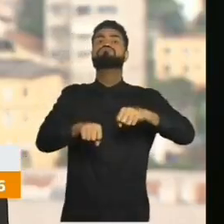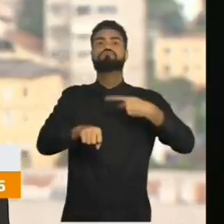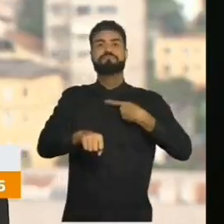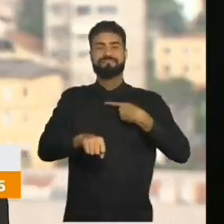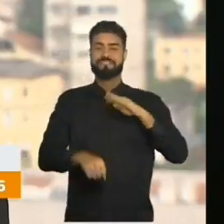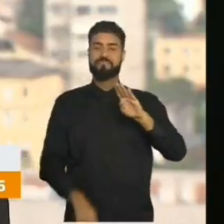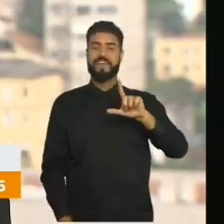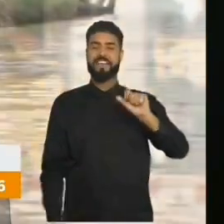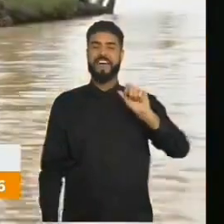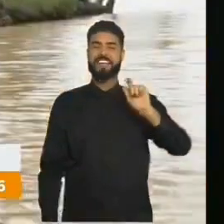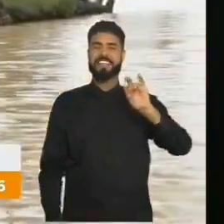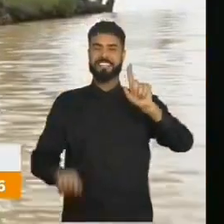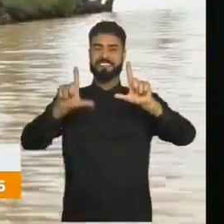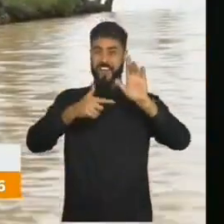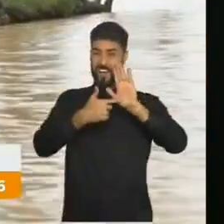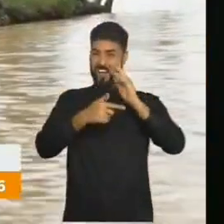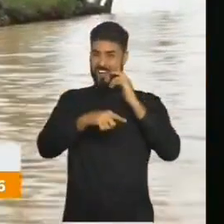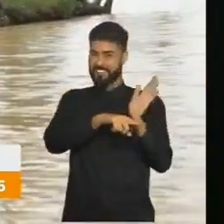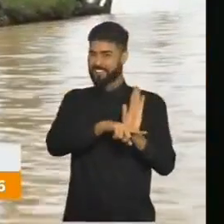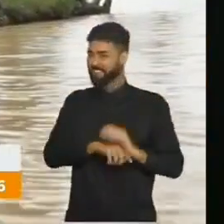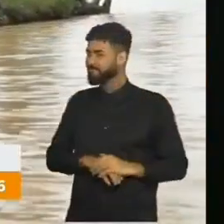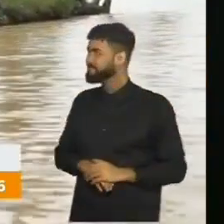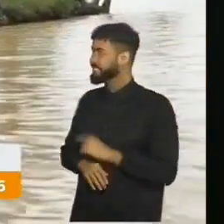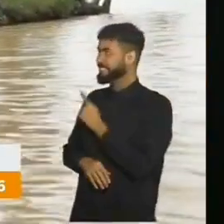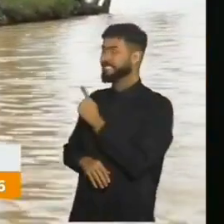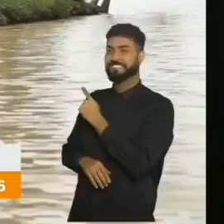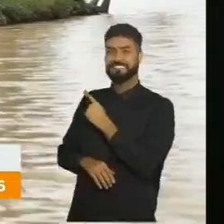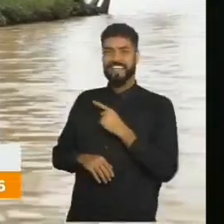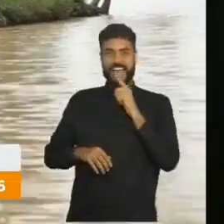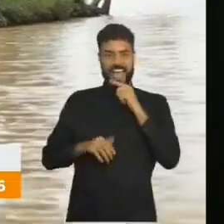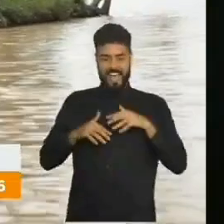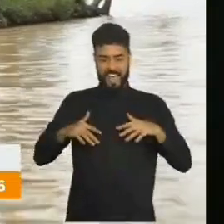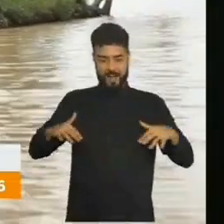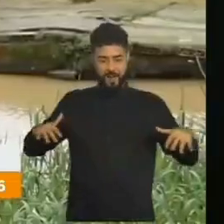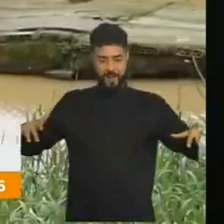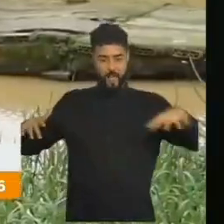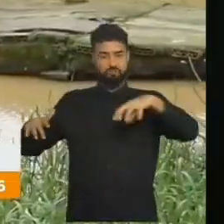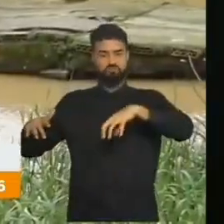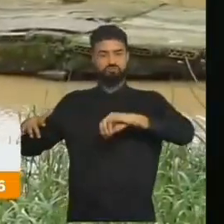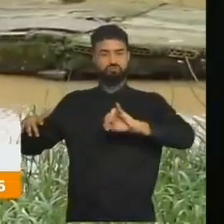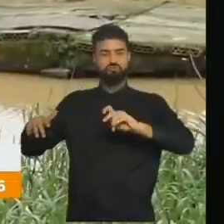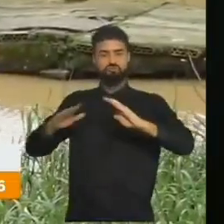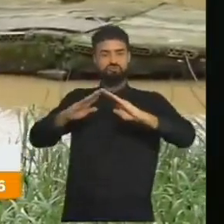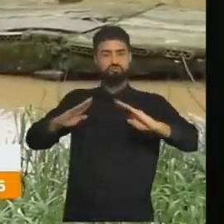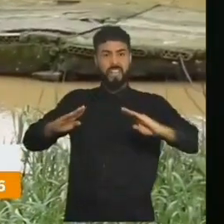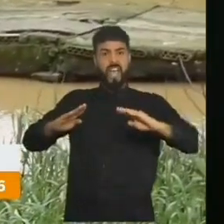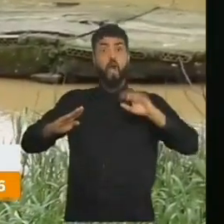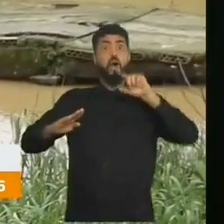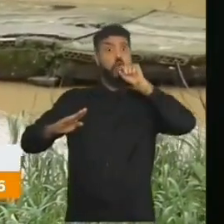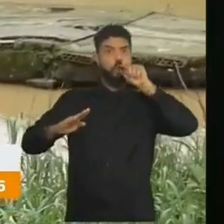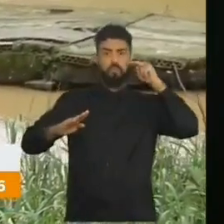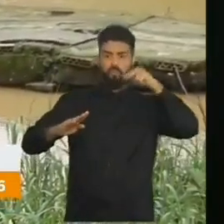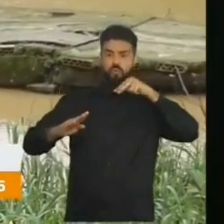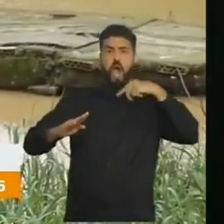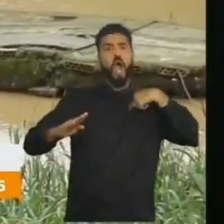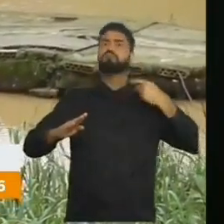Bela Aliança. O galinheiro, no meio da lagoa, atraiu o casal de urubus, que resolveu fazer morada nele.